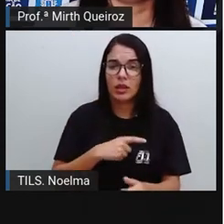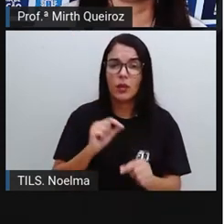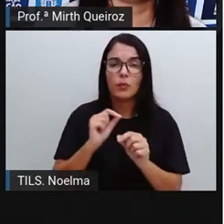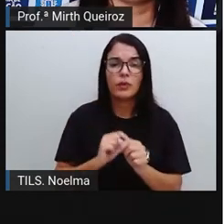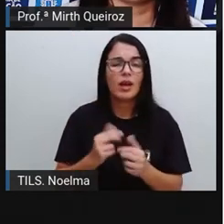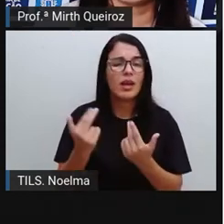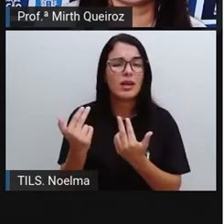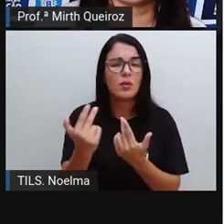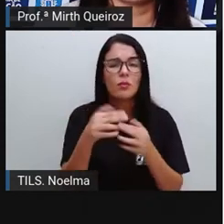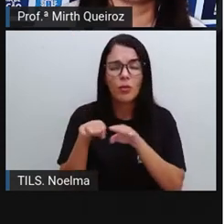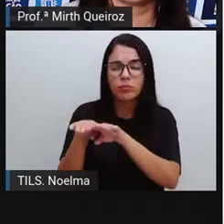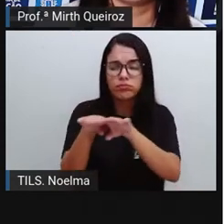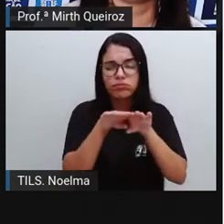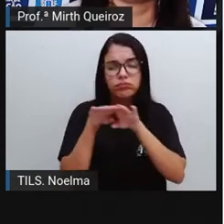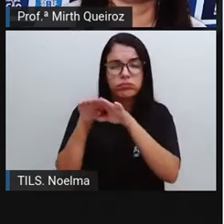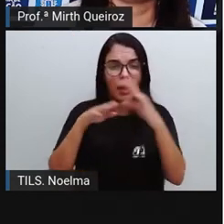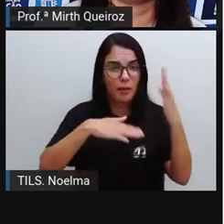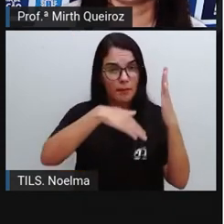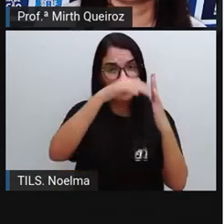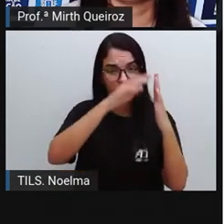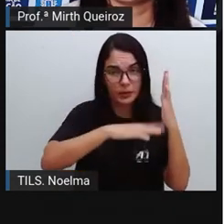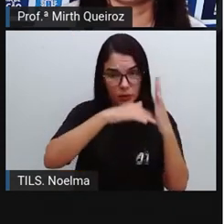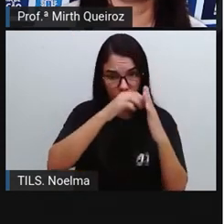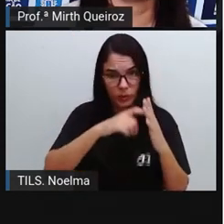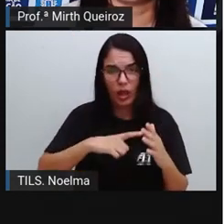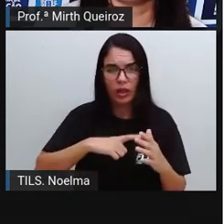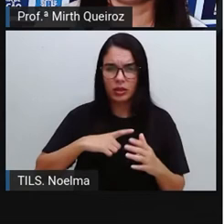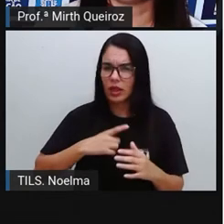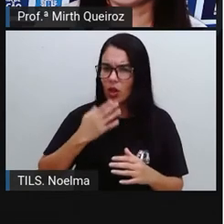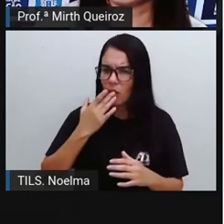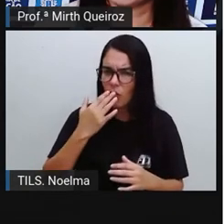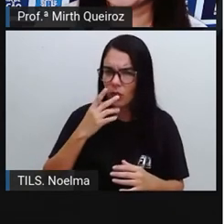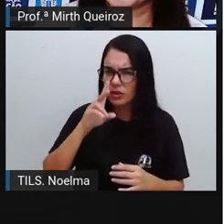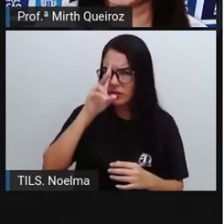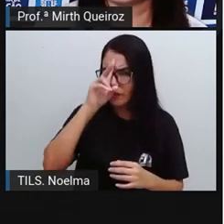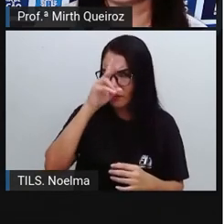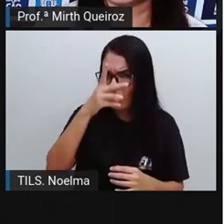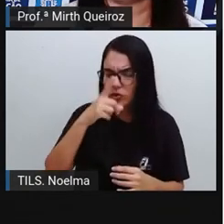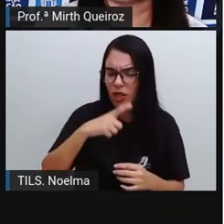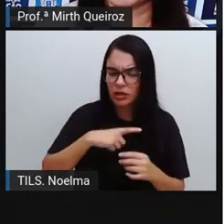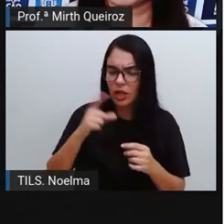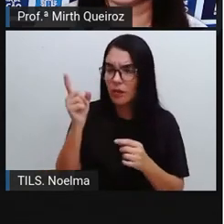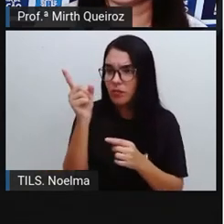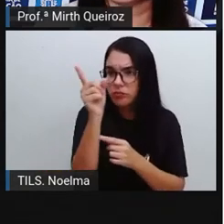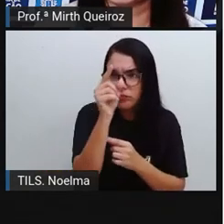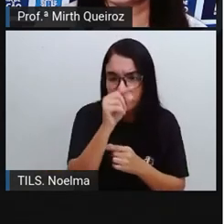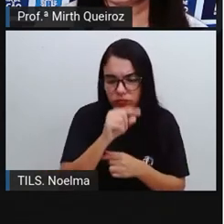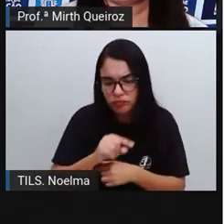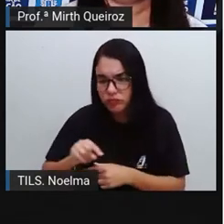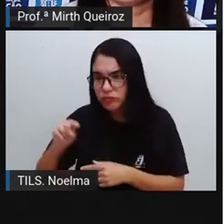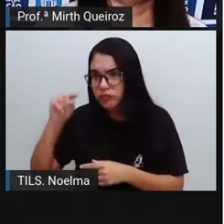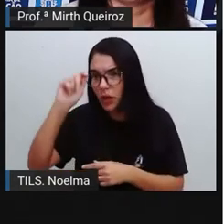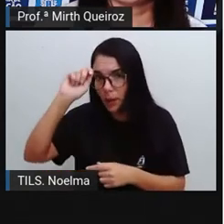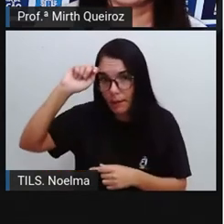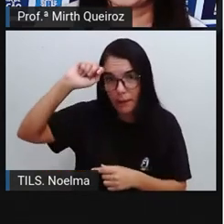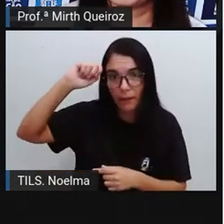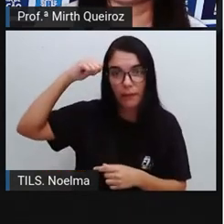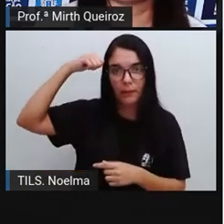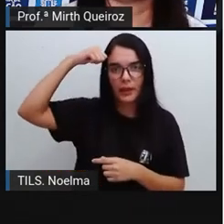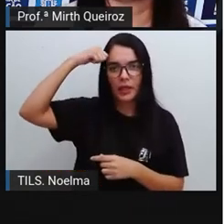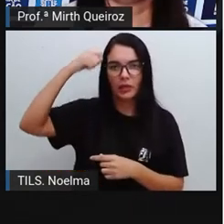seguem o mesmo padrão das pinturas, há a presença forte de cores, há o contorno preto, né? Os traços, formas